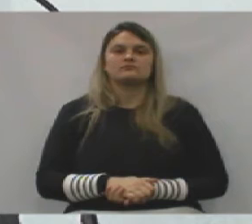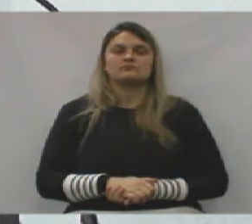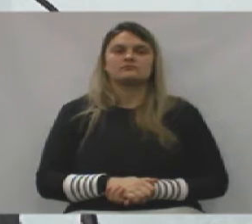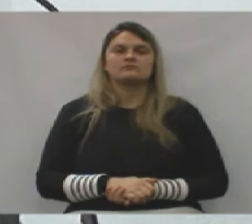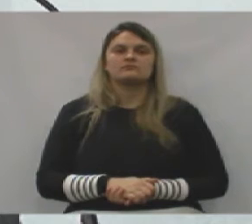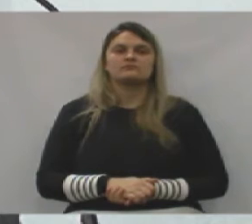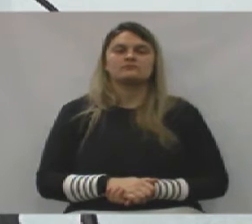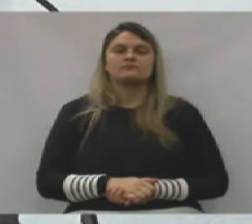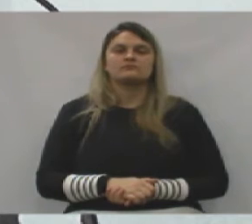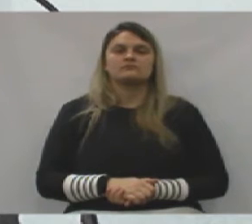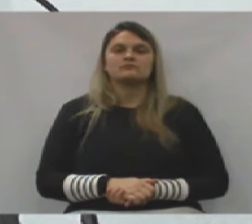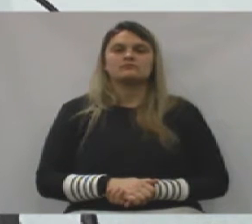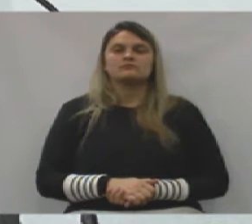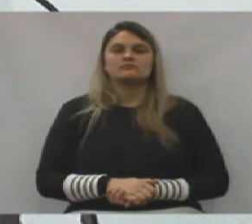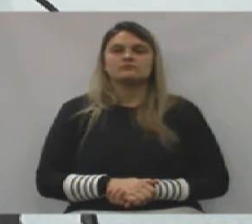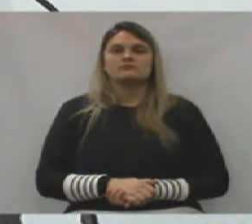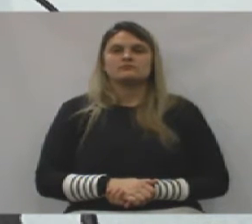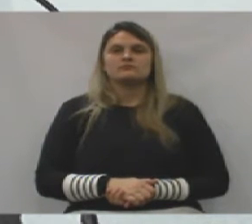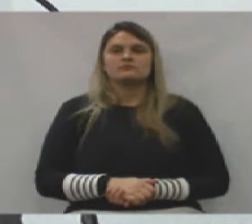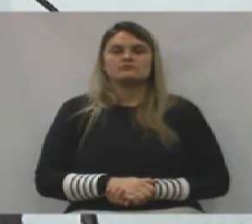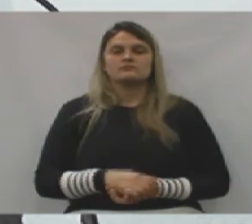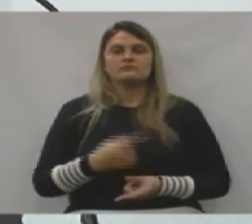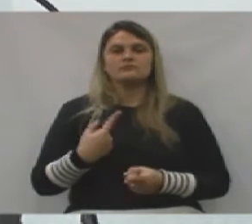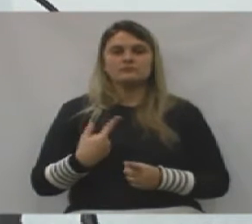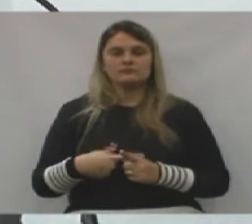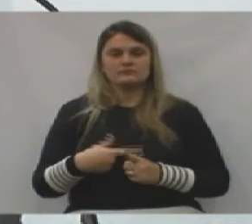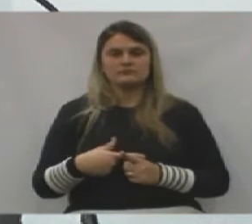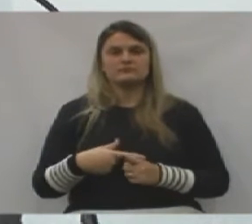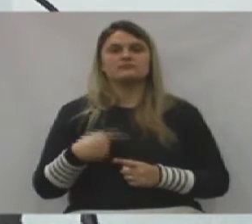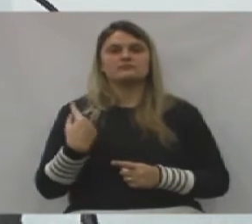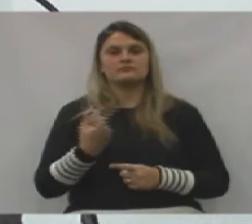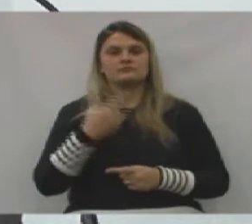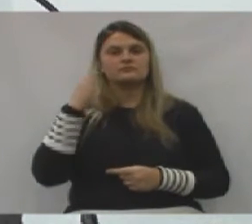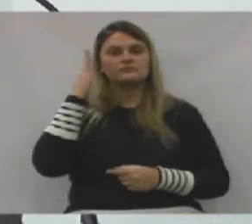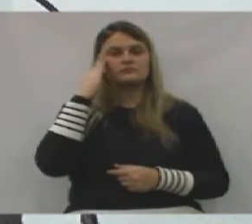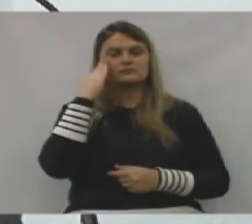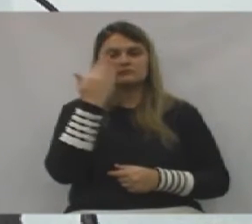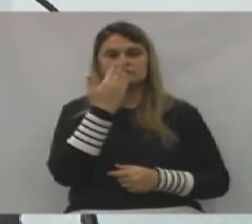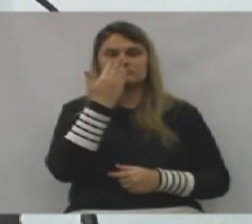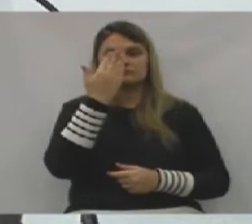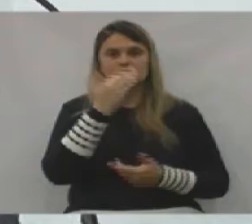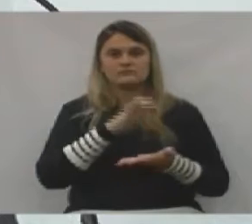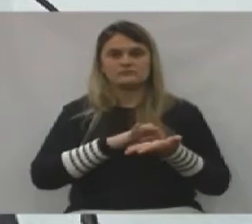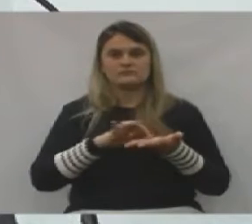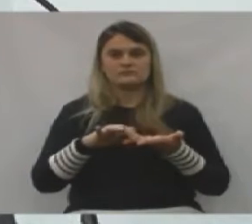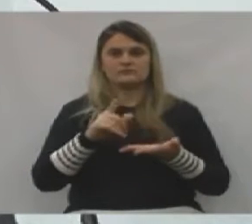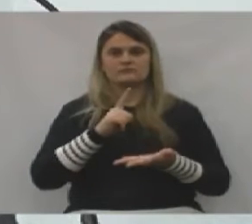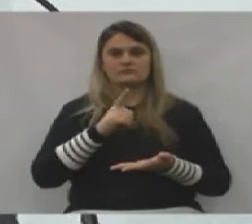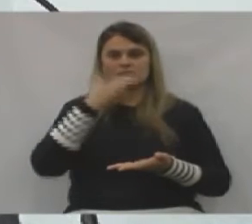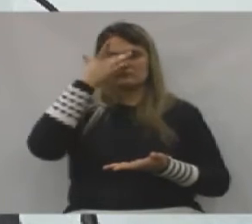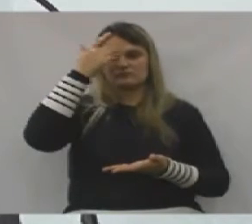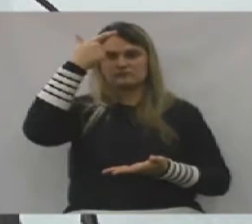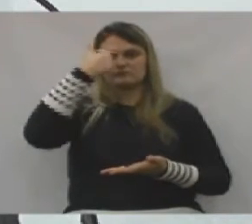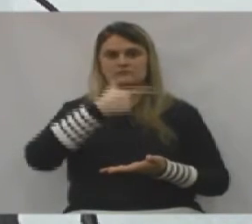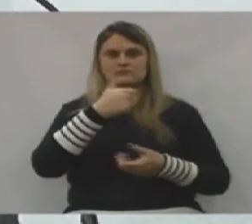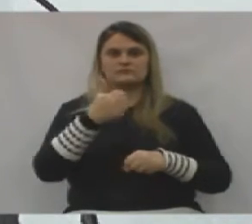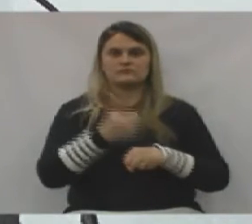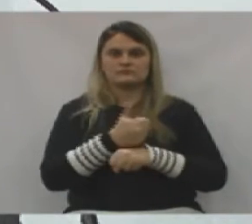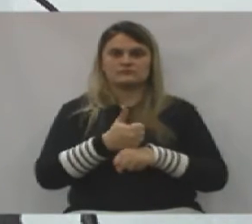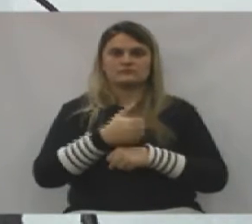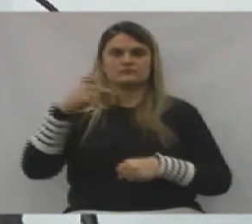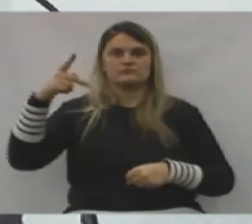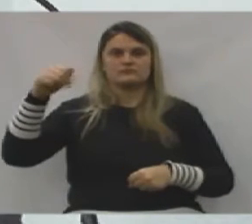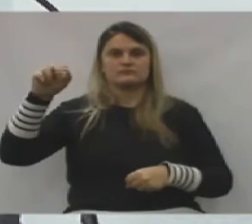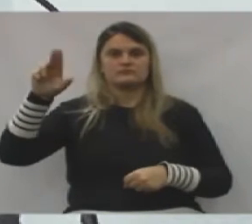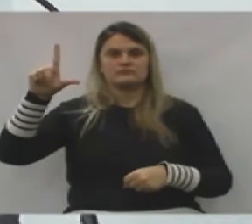Agora tem. Por quê? Porque a gente sabe que à frente da secretaria tem uma pessoa profissional, que é a